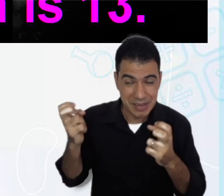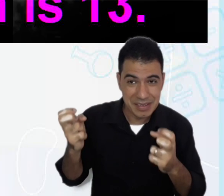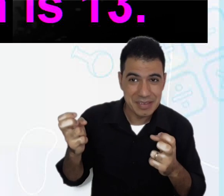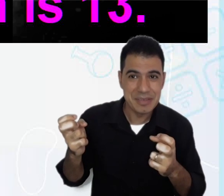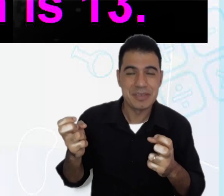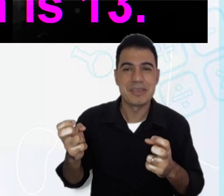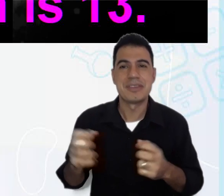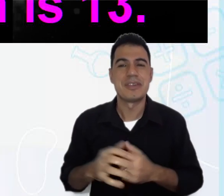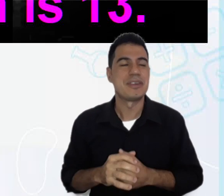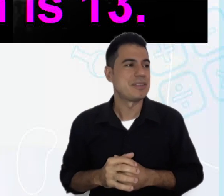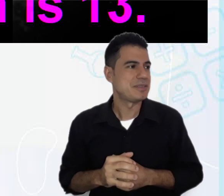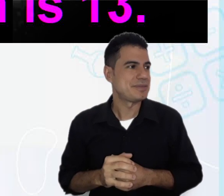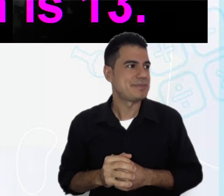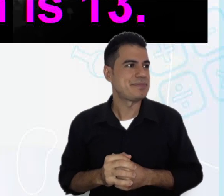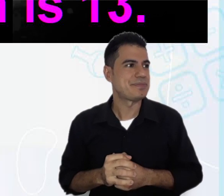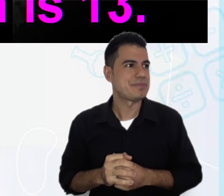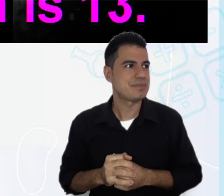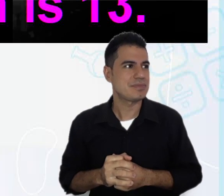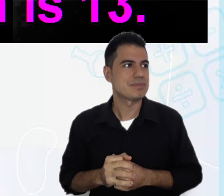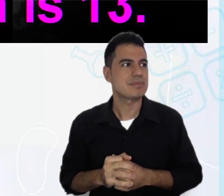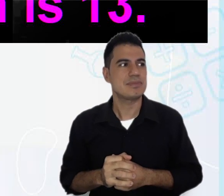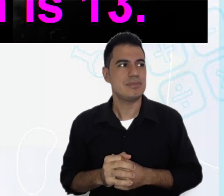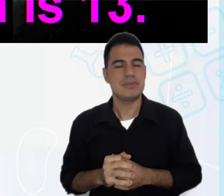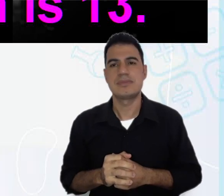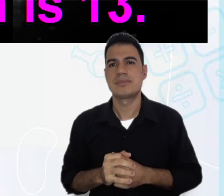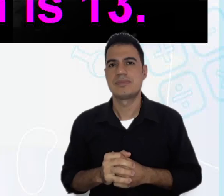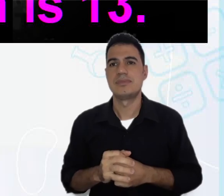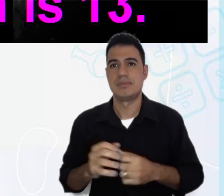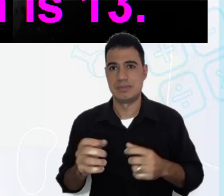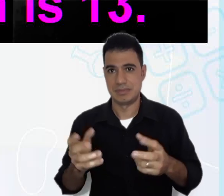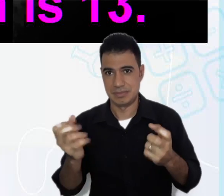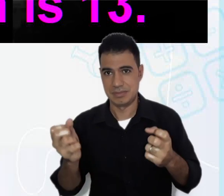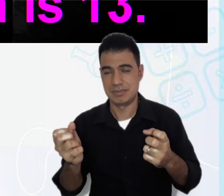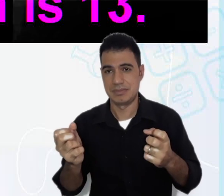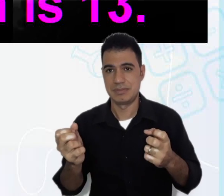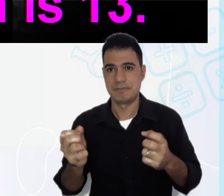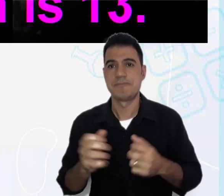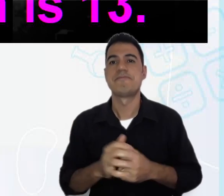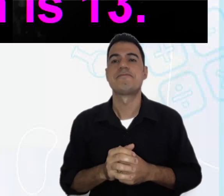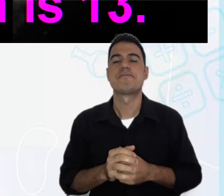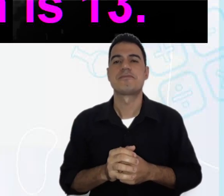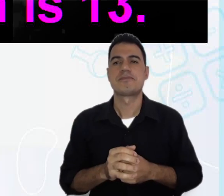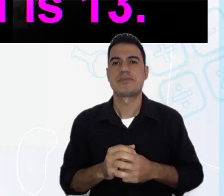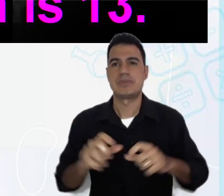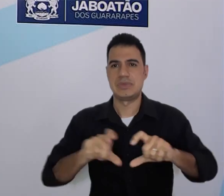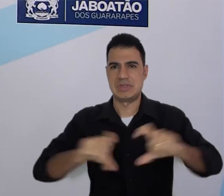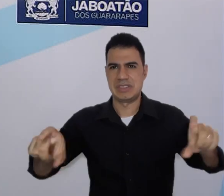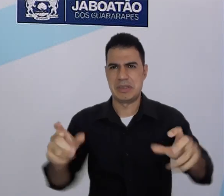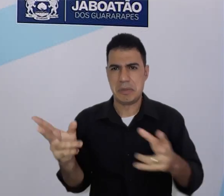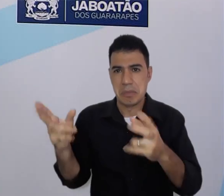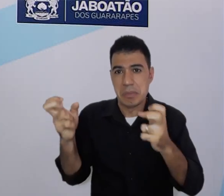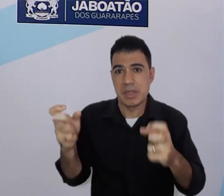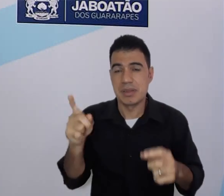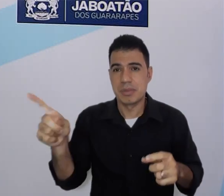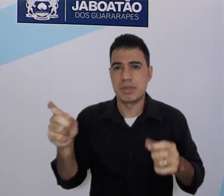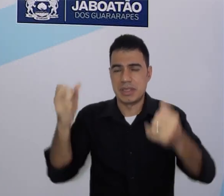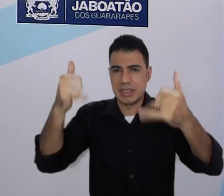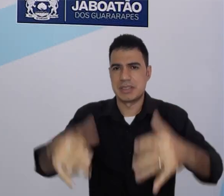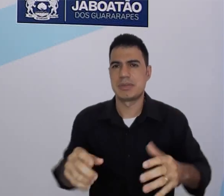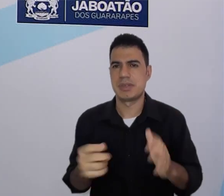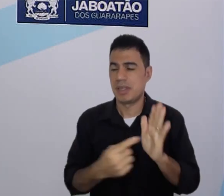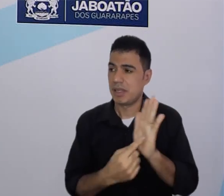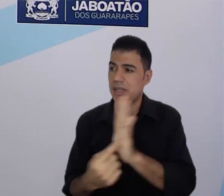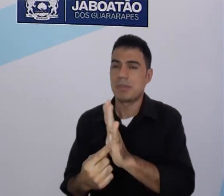Seia is 14. And Shun is 13. Percebam que nesse caso eu estou